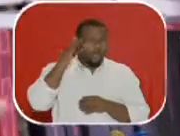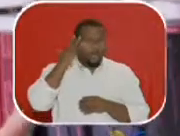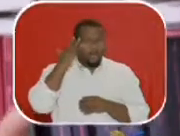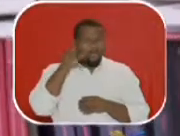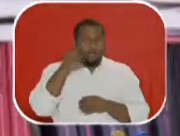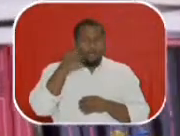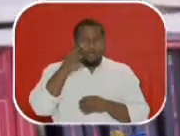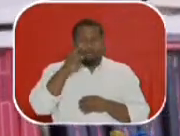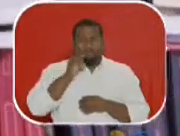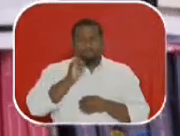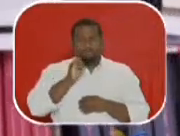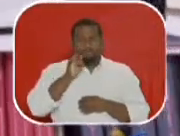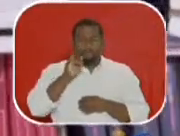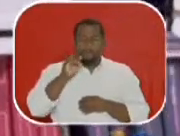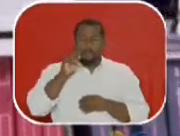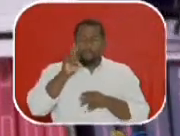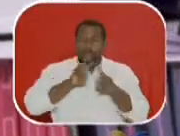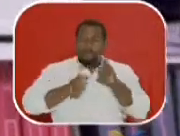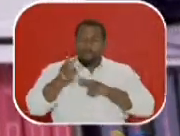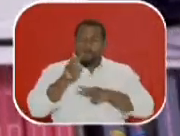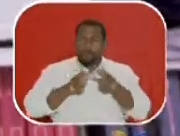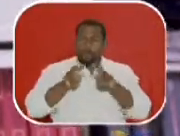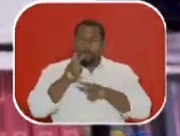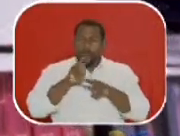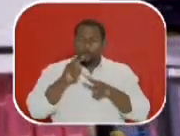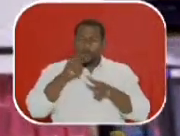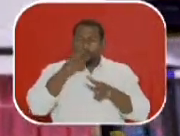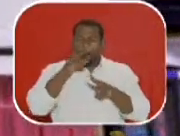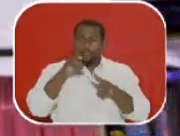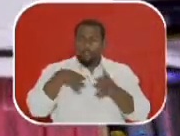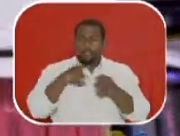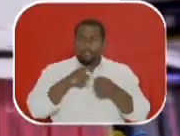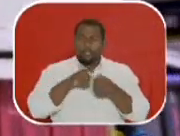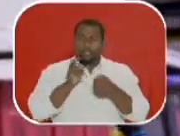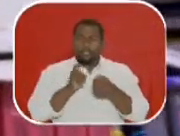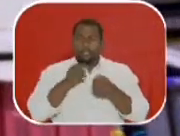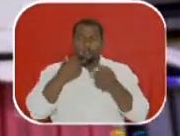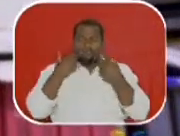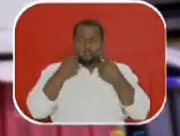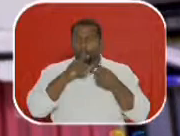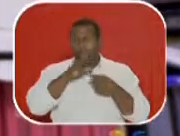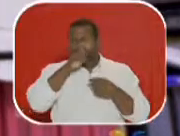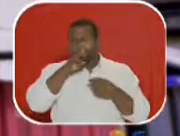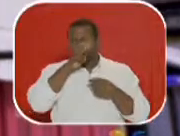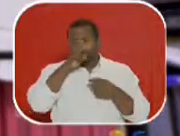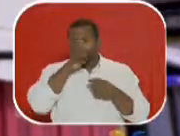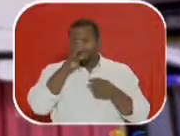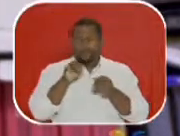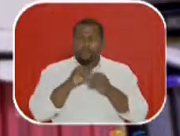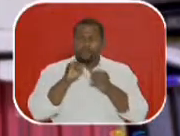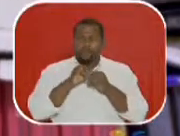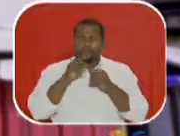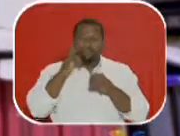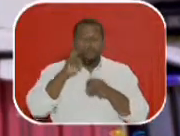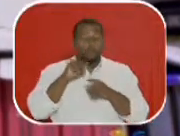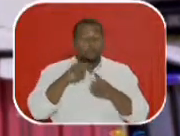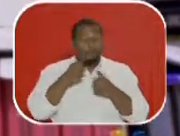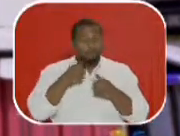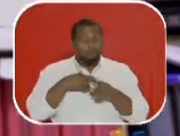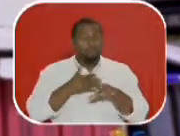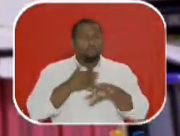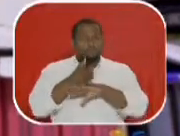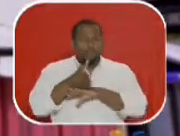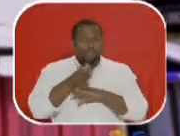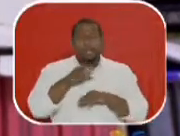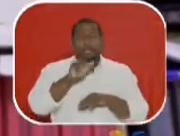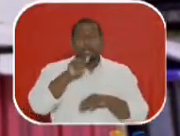a narrativa audiovisual hoje não seja devedora do teatro seria absolutamente uma bobagem histórica, né? Mas que também não é devedora da